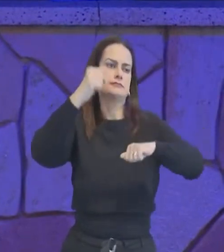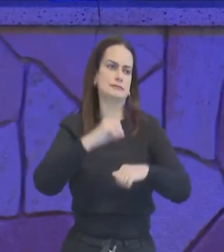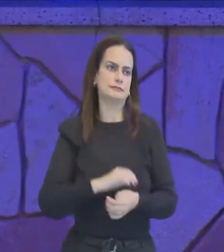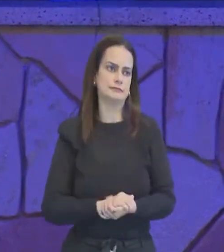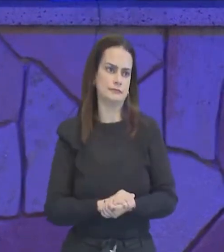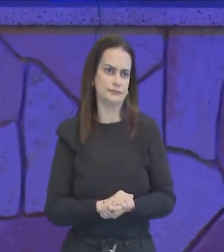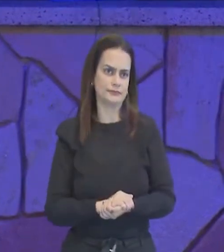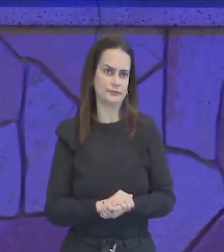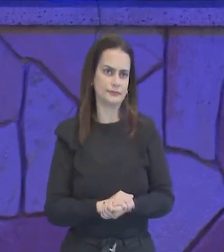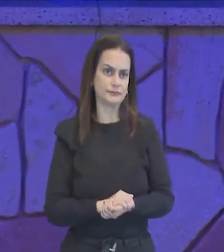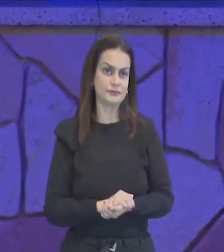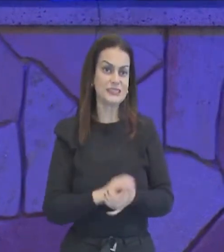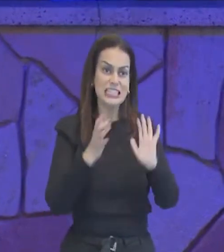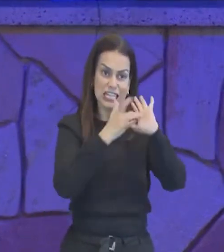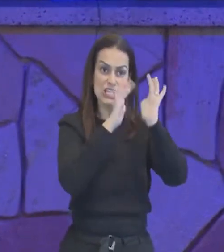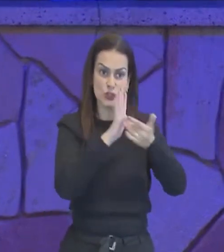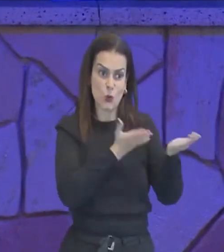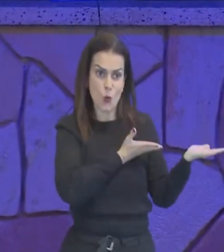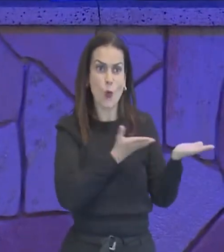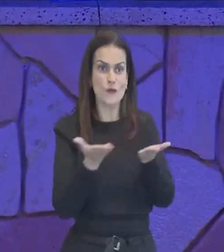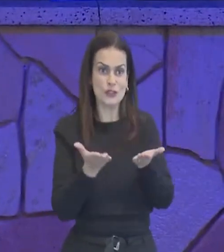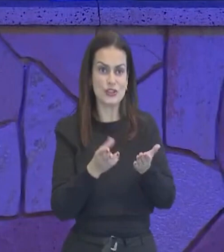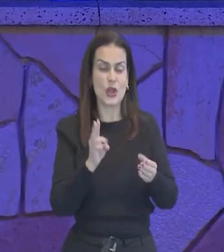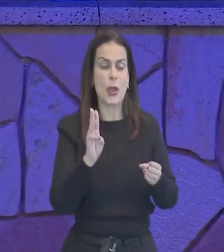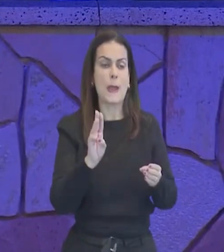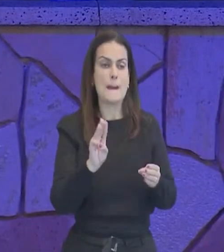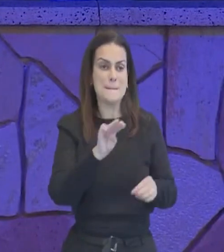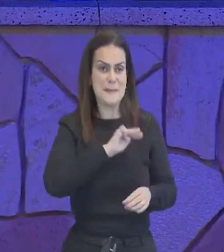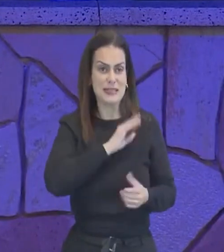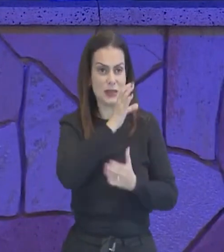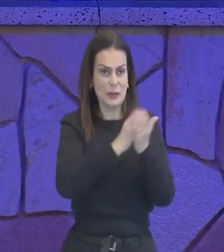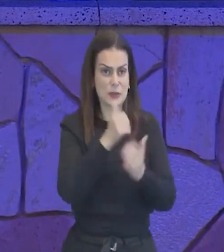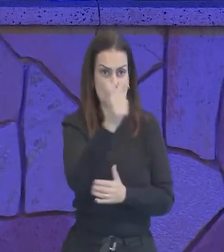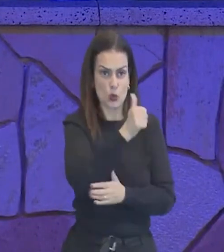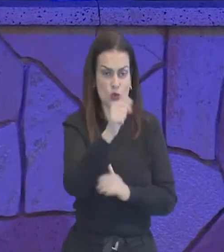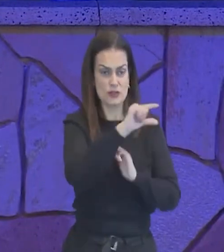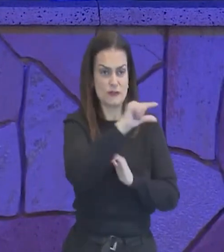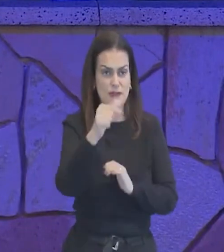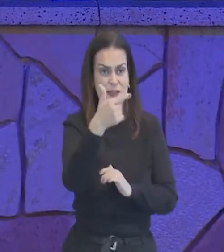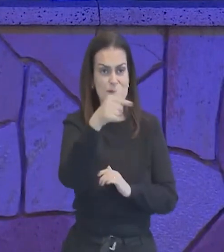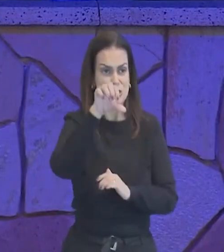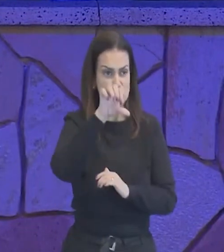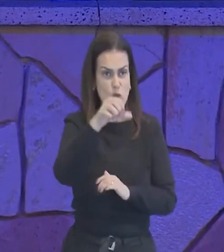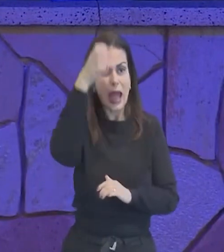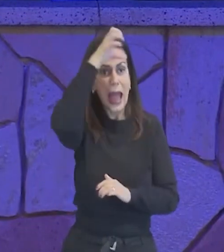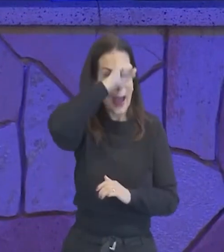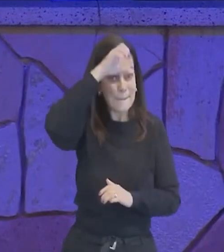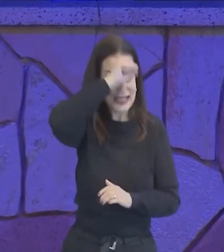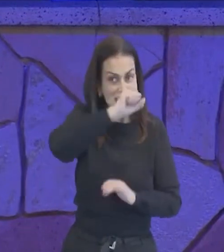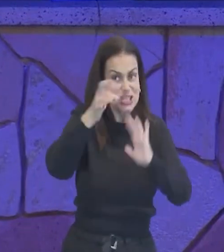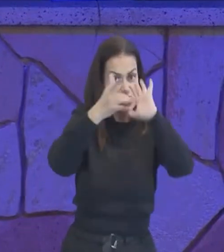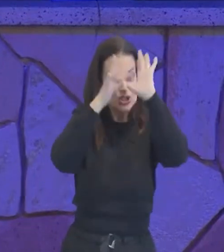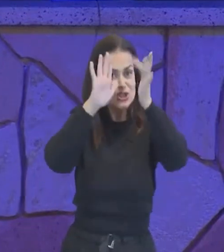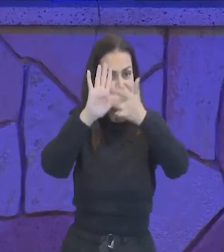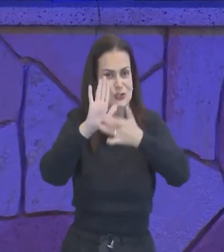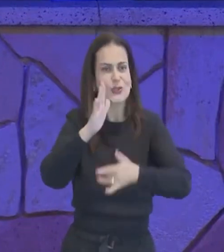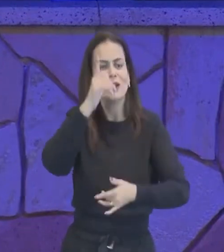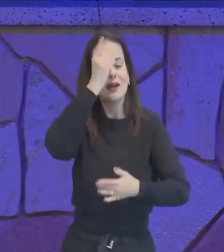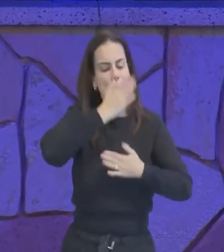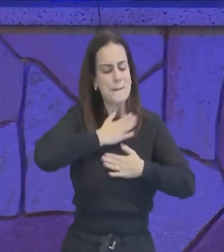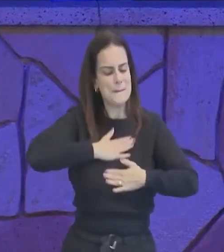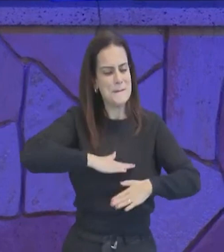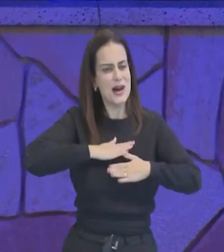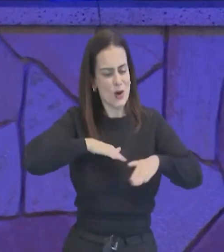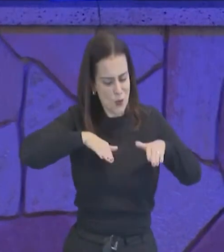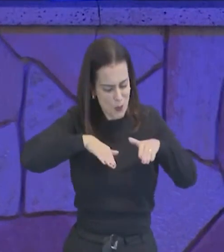famoso convite de Jesus, Mateus capítulo 11, verso 29, aprendei de mim, que sou manso, e humilde de